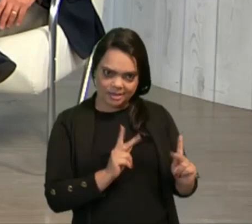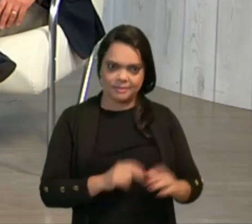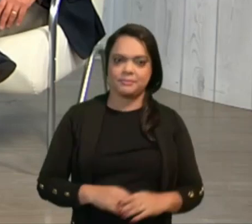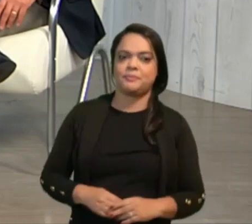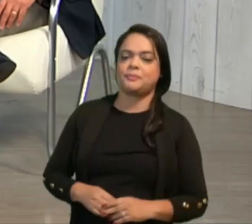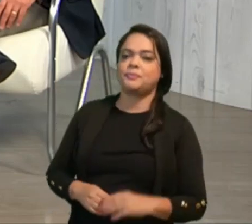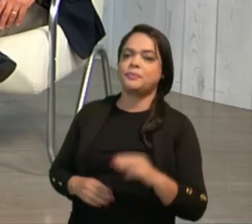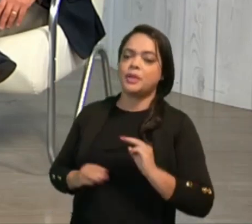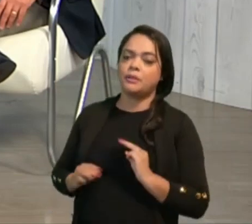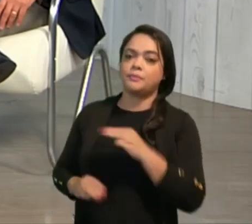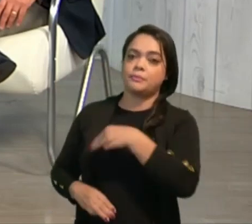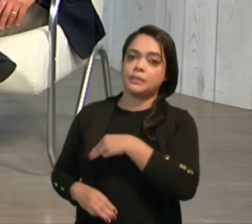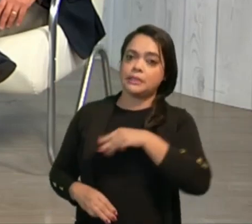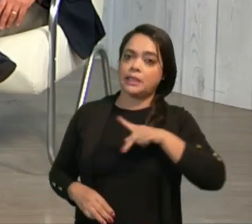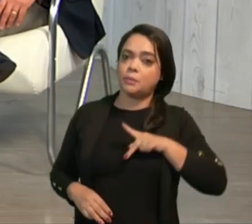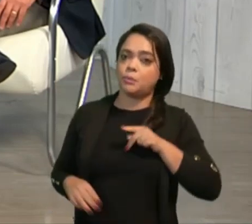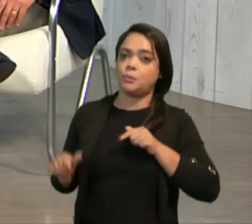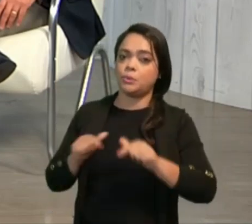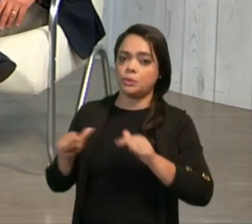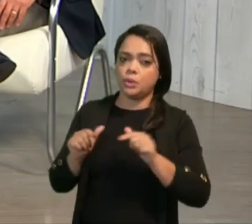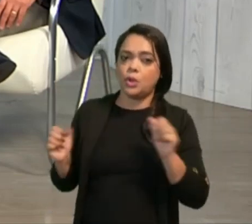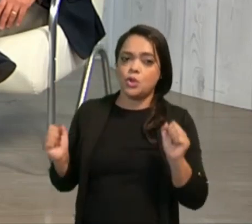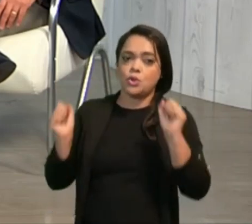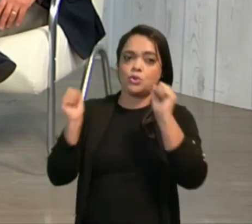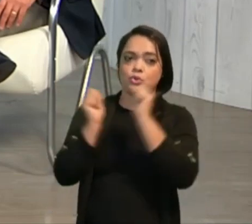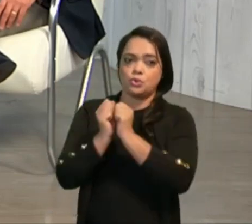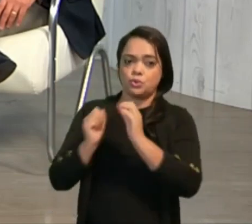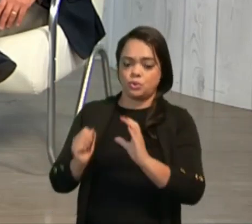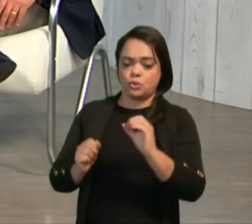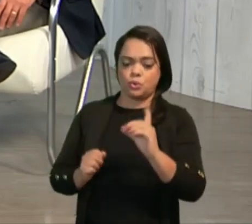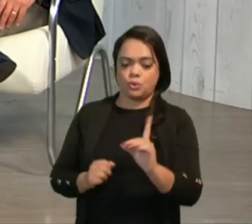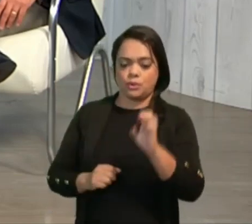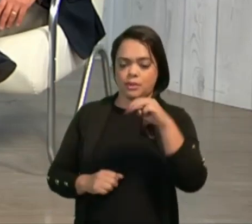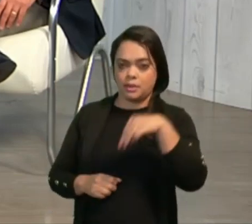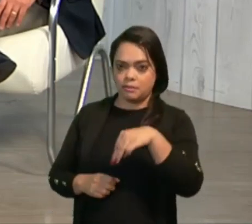O Ministério Público do Trabalho, juntamente com o CODEM,